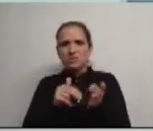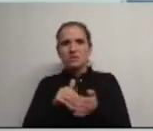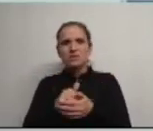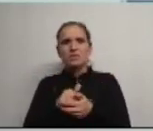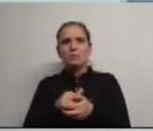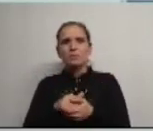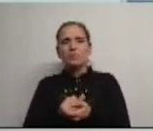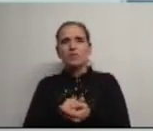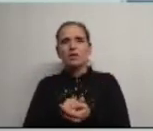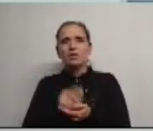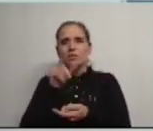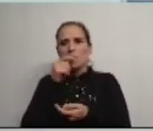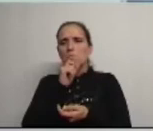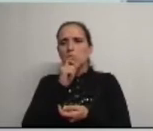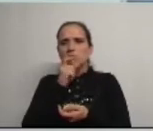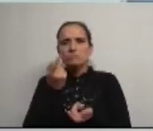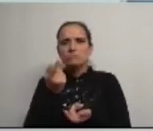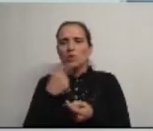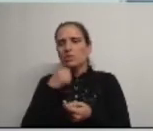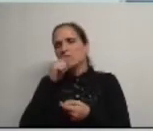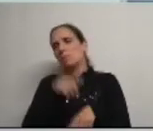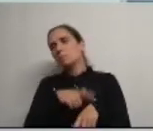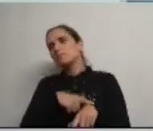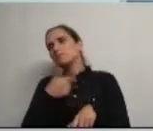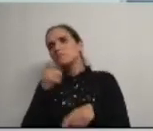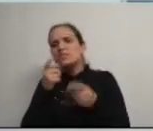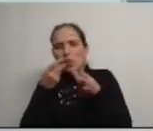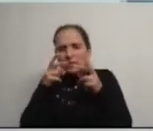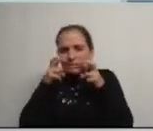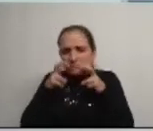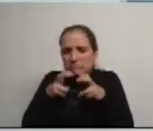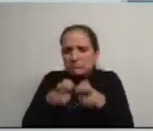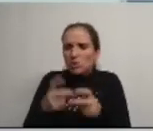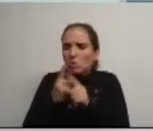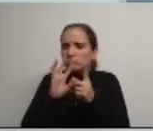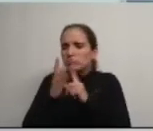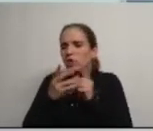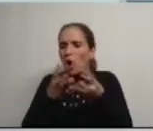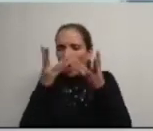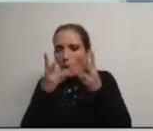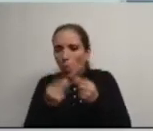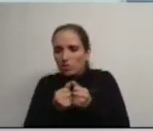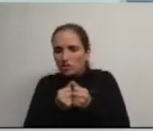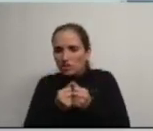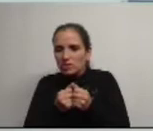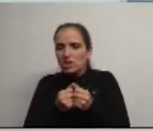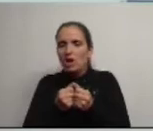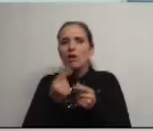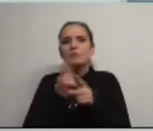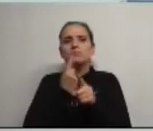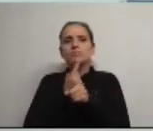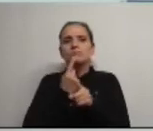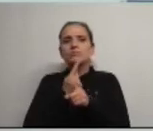pessoas sentem eu também podia mas não vou perder o tempo para esmiuçar os nubilosos contornos que envolvem as contas de um evento de meio milhão de euros